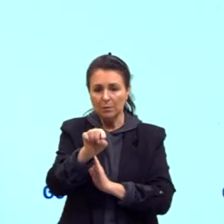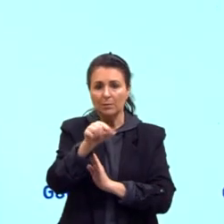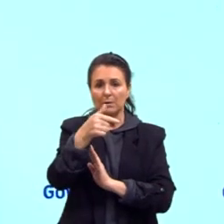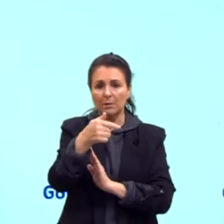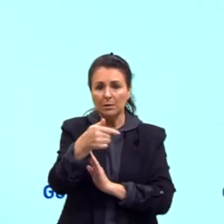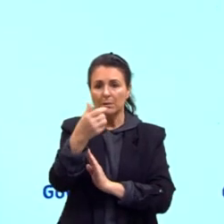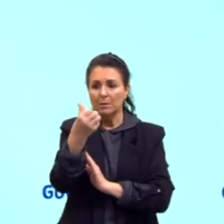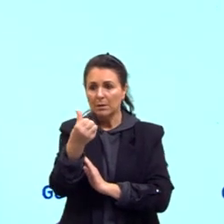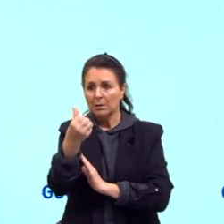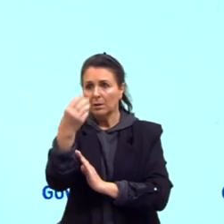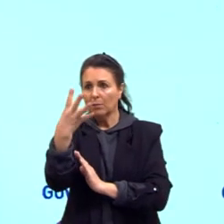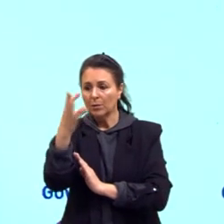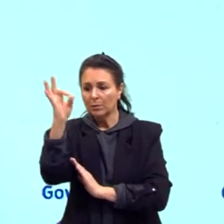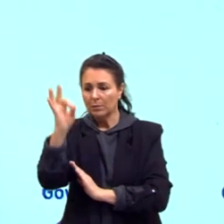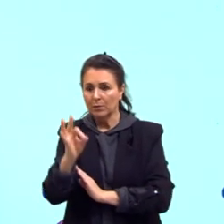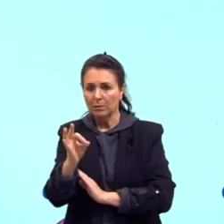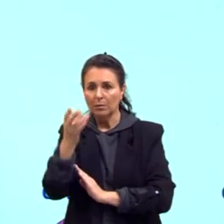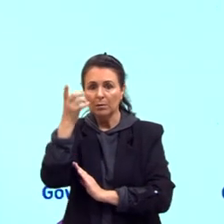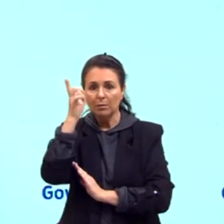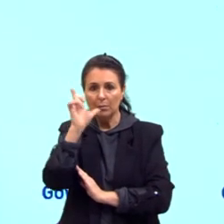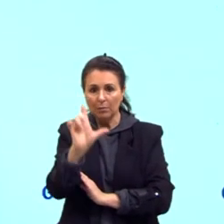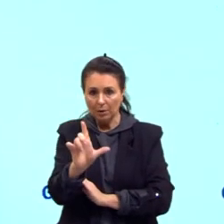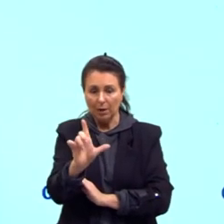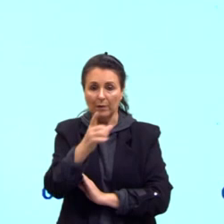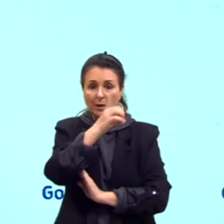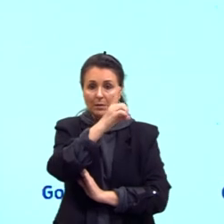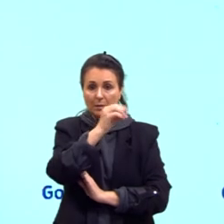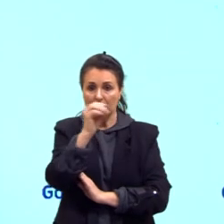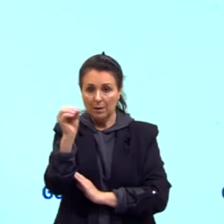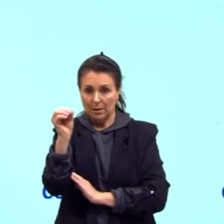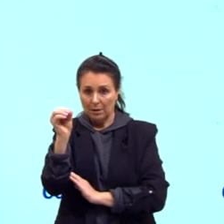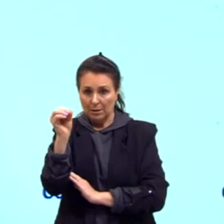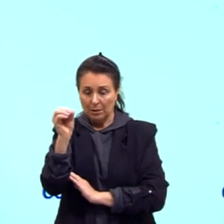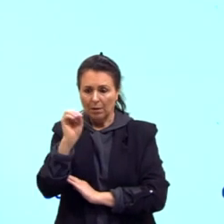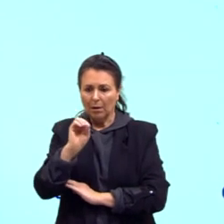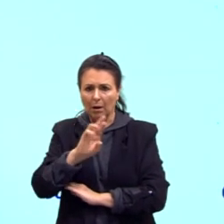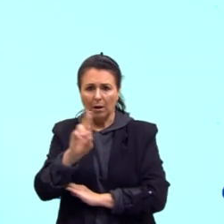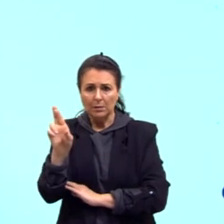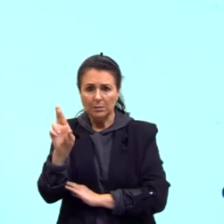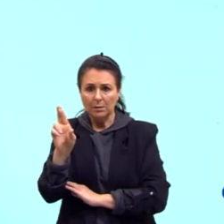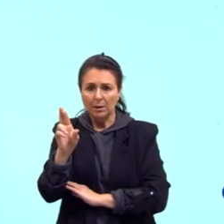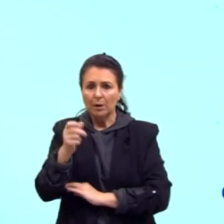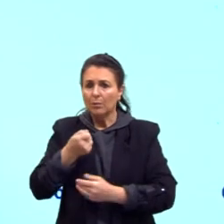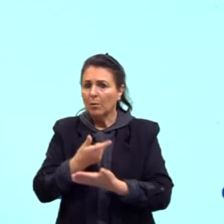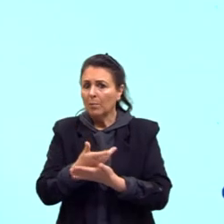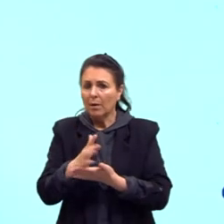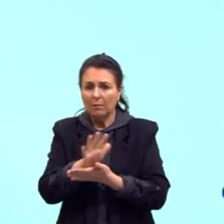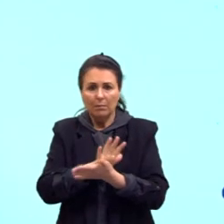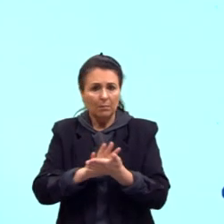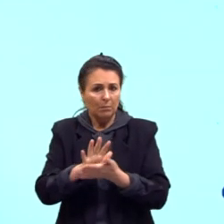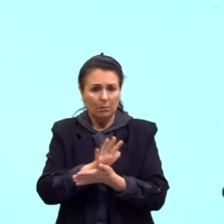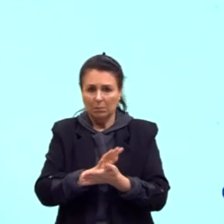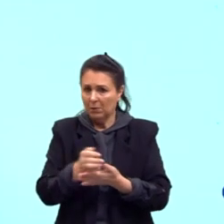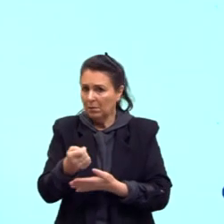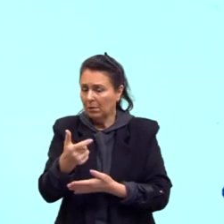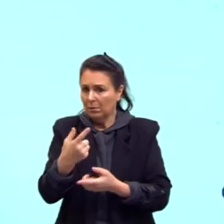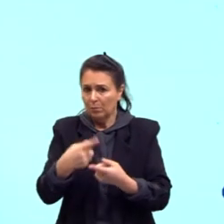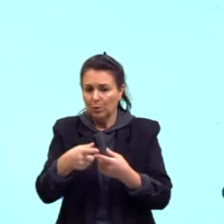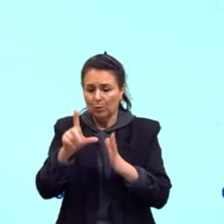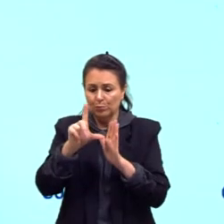tu ganhasse 100 reais no final daquele ano, aqueles 100 reais não ia comprar quase nada, tá, gurizada, então,